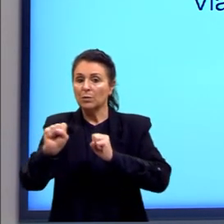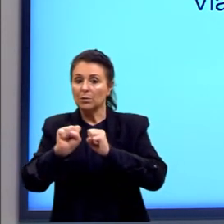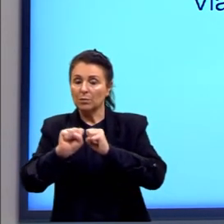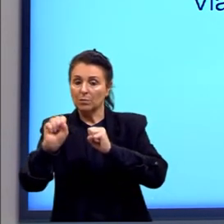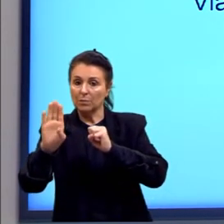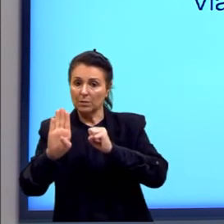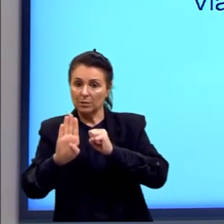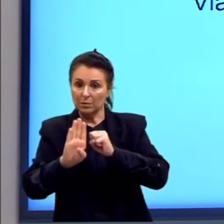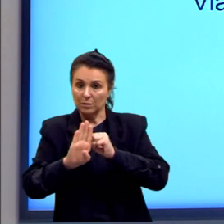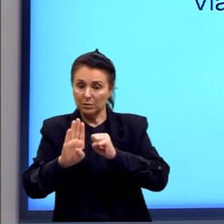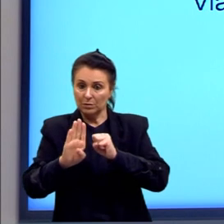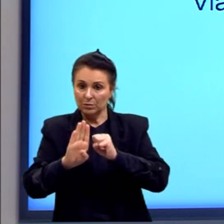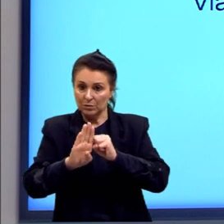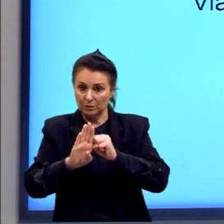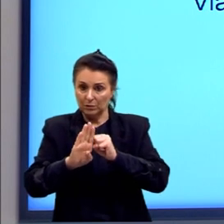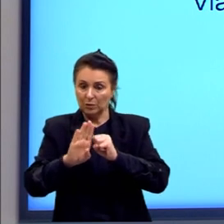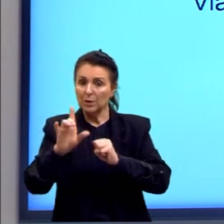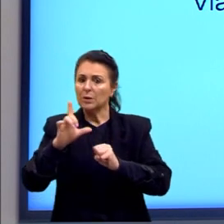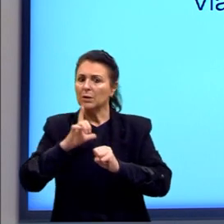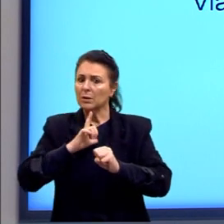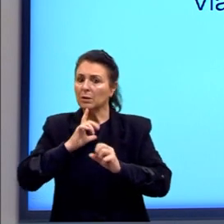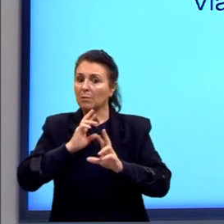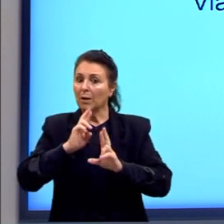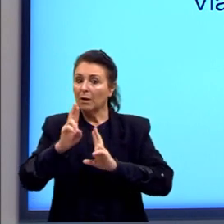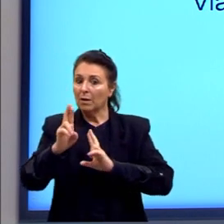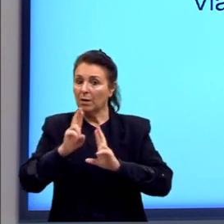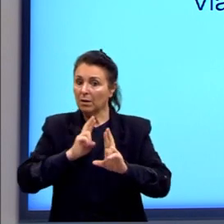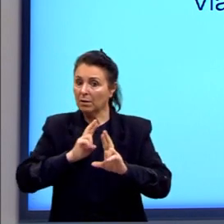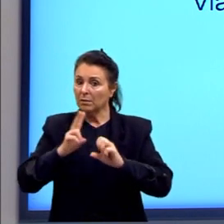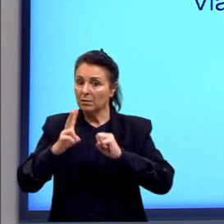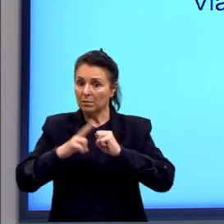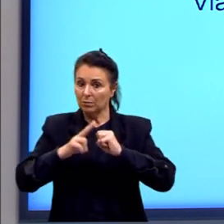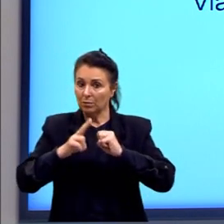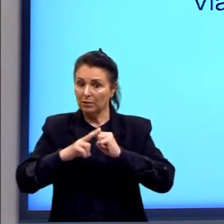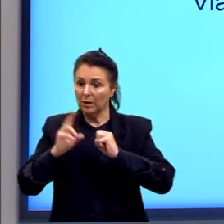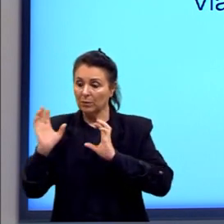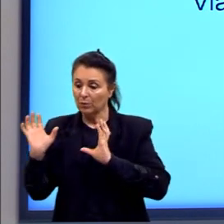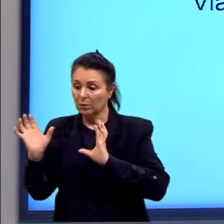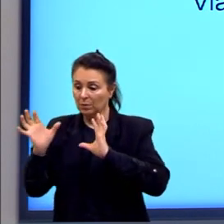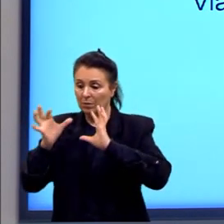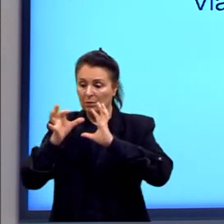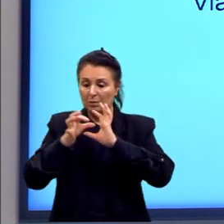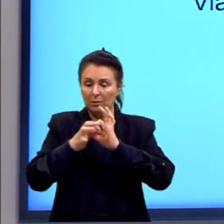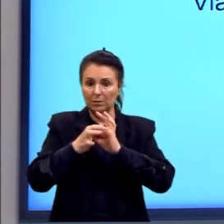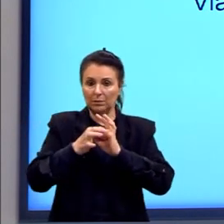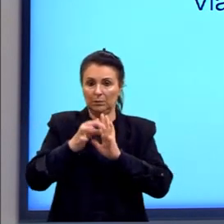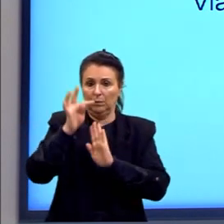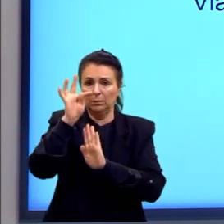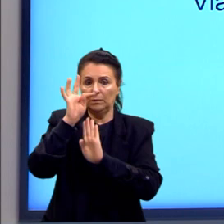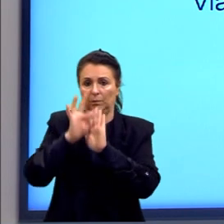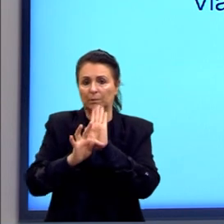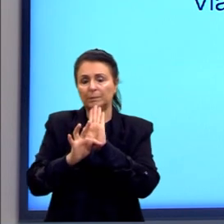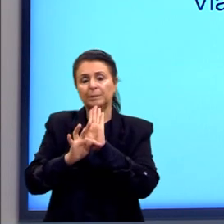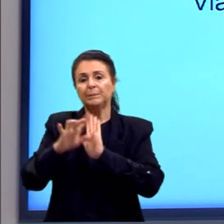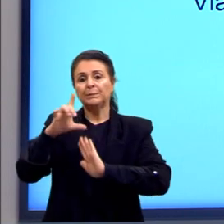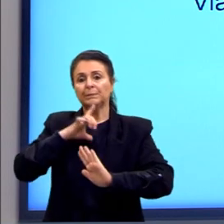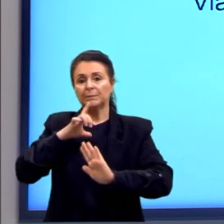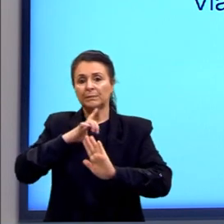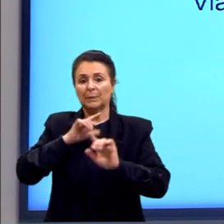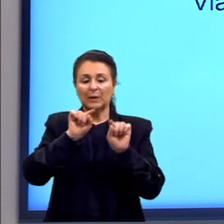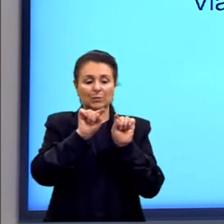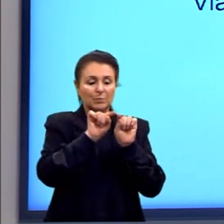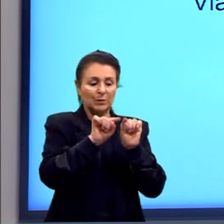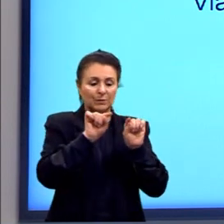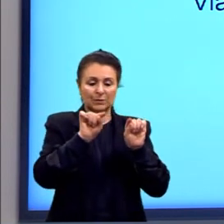relacionado a esse verbo, eu estou linkando o meu texto. Lembra dos pontinhos